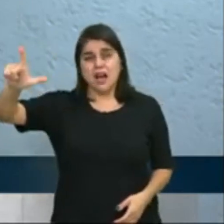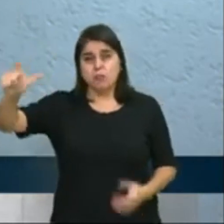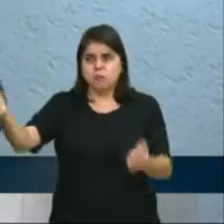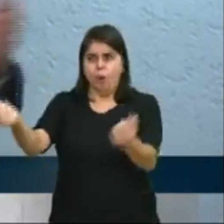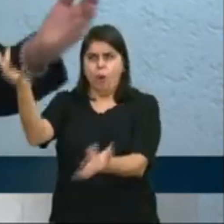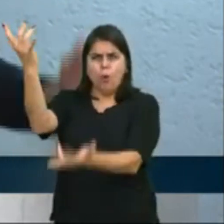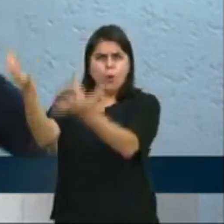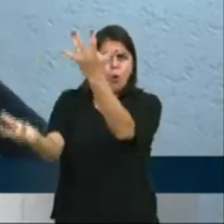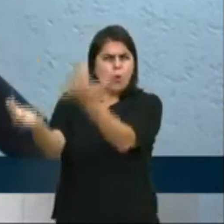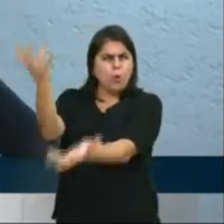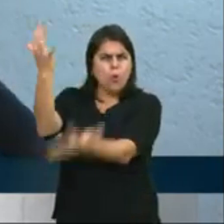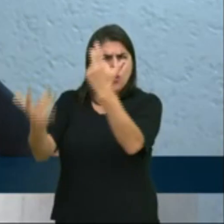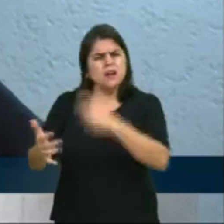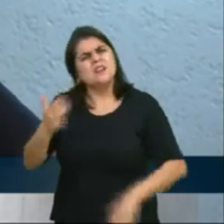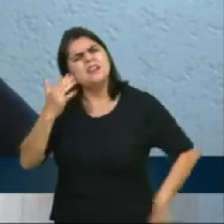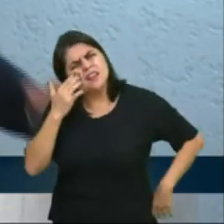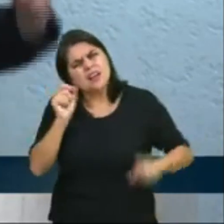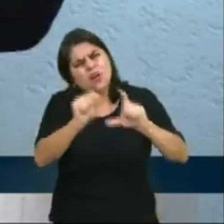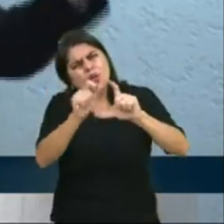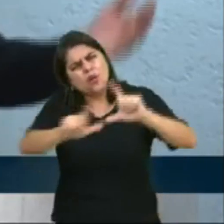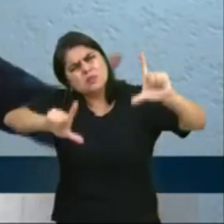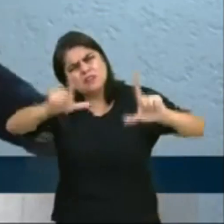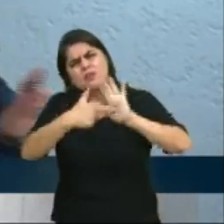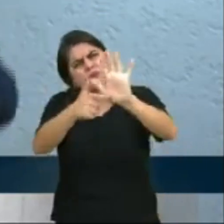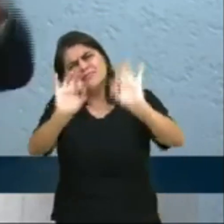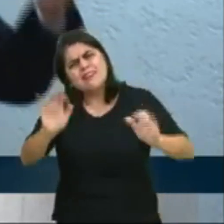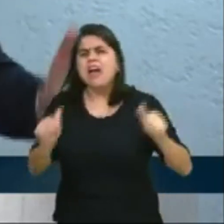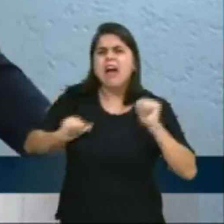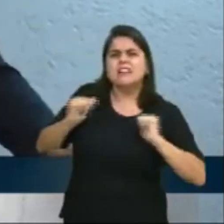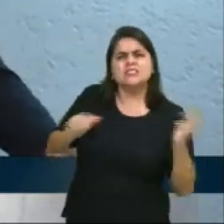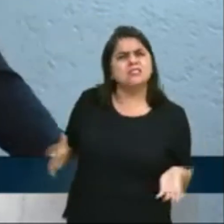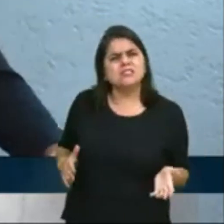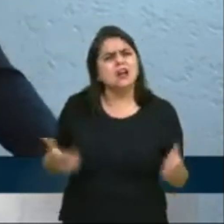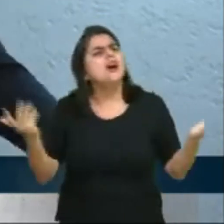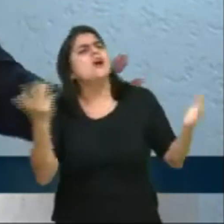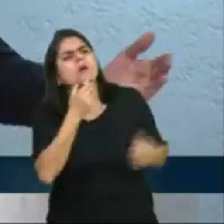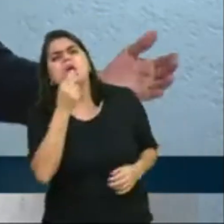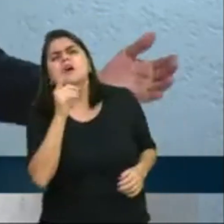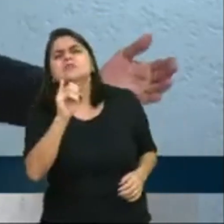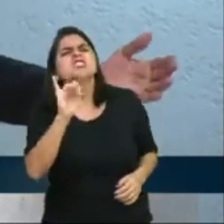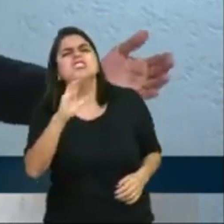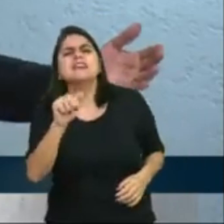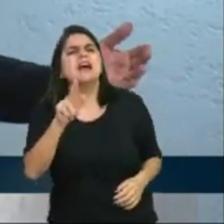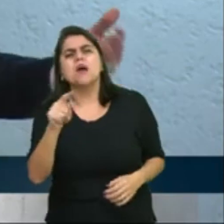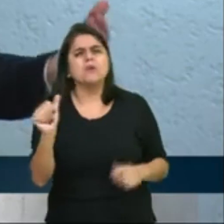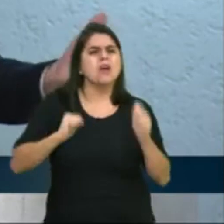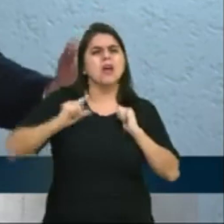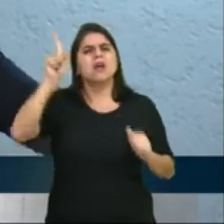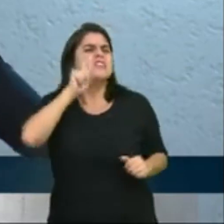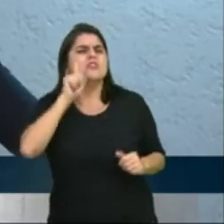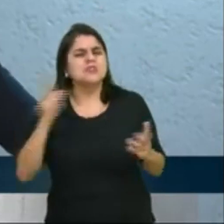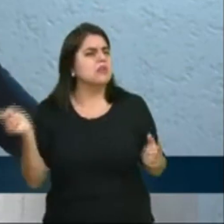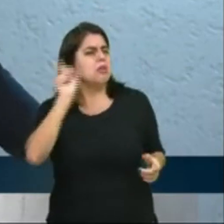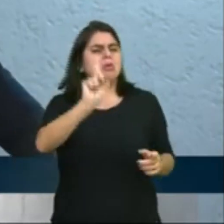fogo, você não vê a Rede Globo falar nada, cadê os artistas, cadê o DiCaprio, cadê vocês, seu bando de